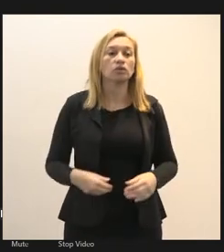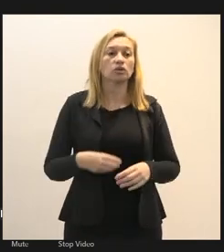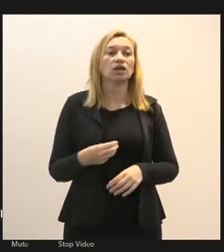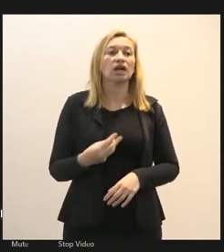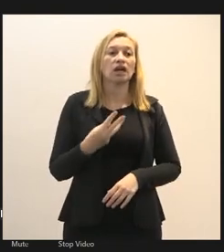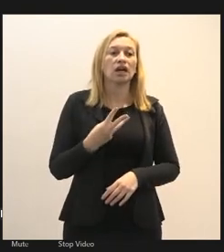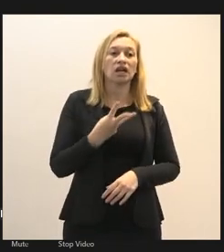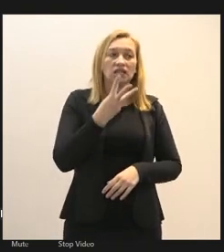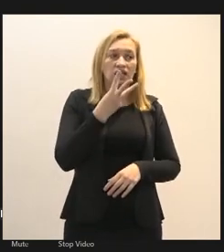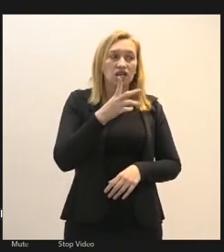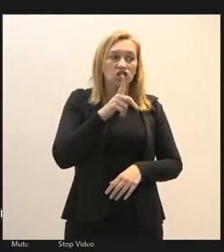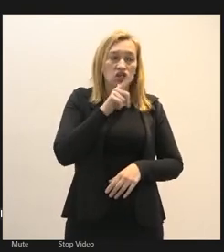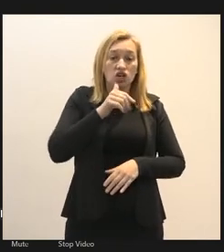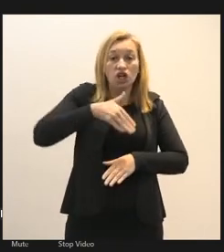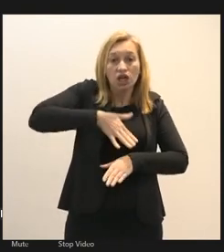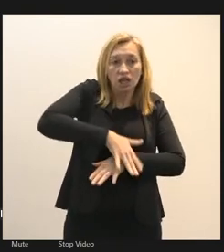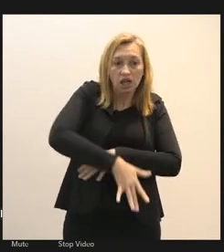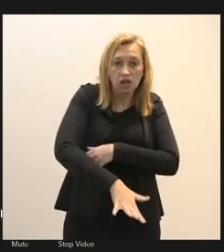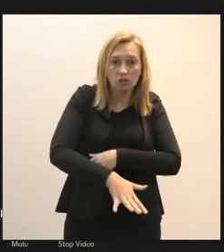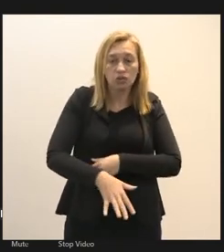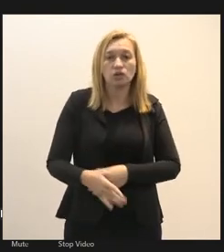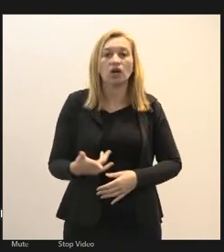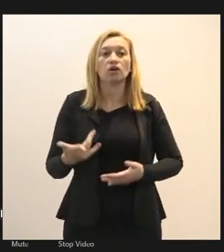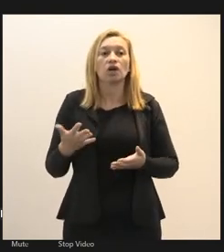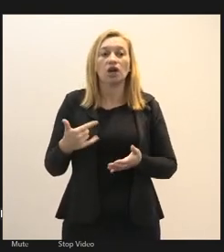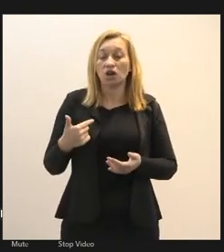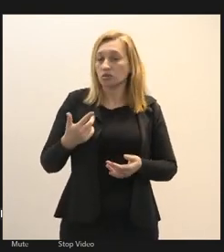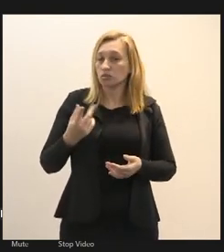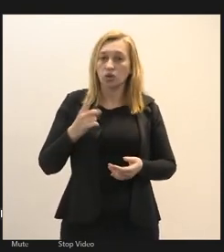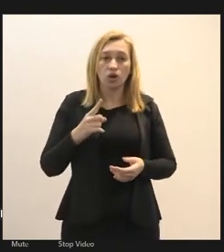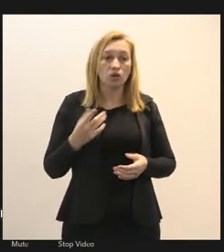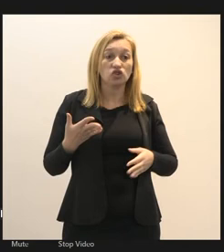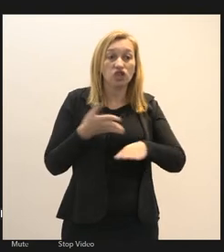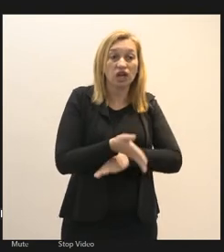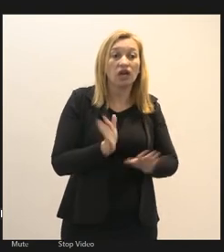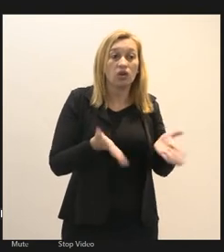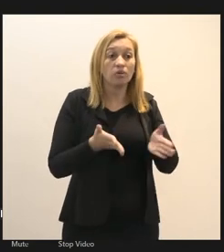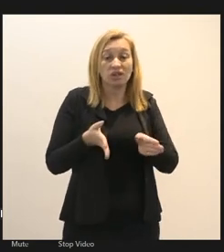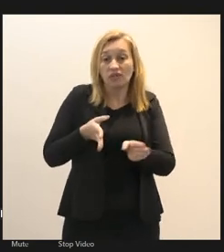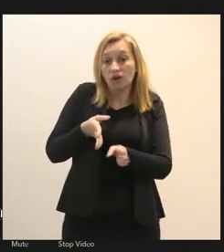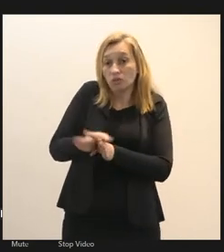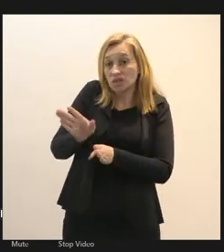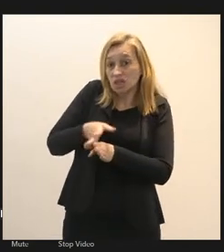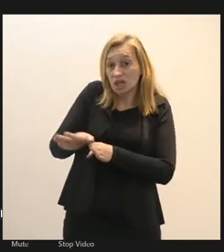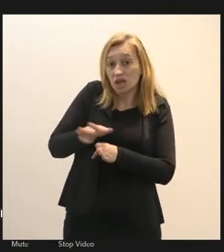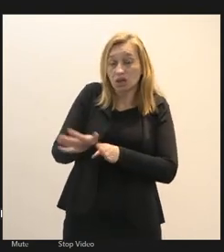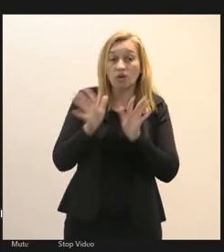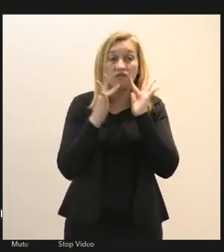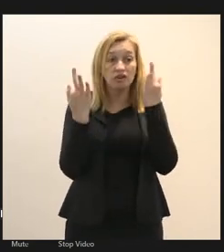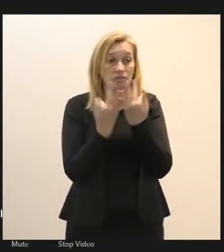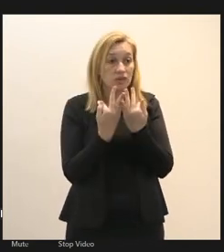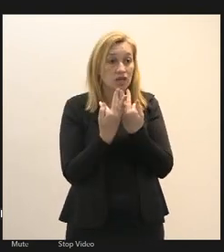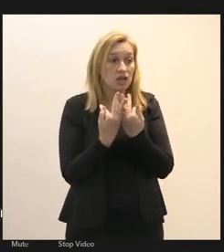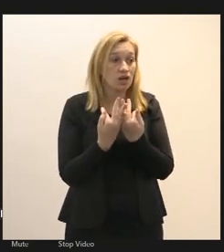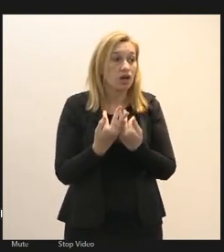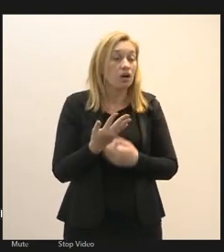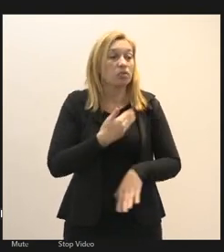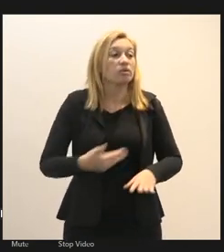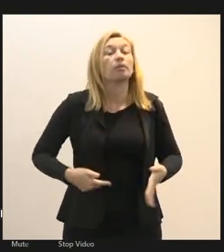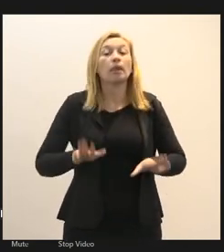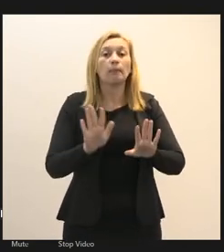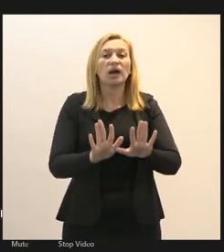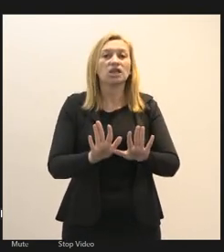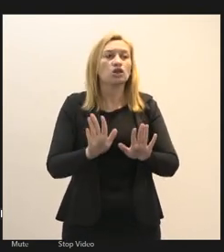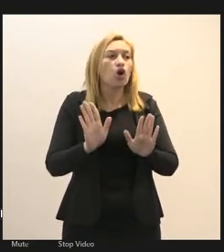eu estava também aconselhando uma família na defensoria pública mas hoje a gente tem